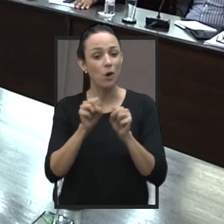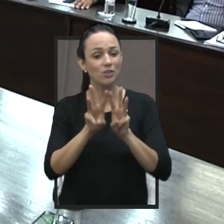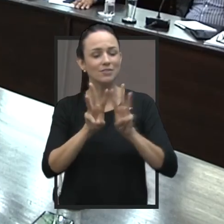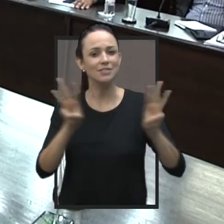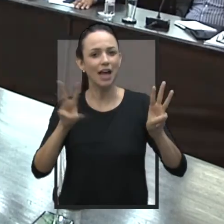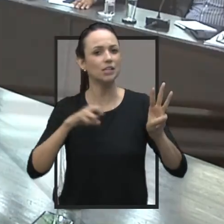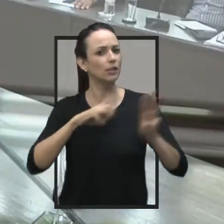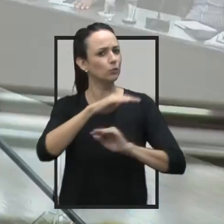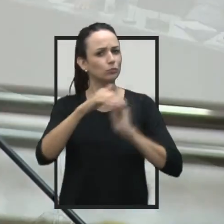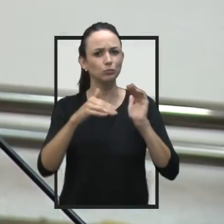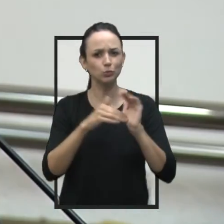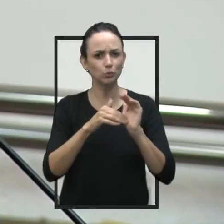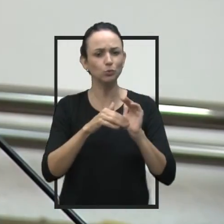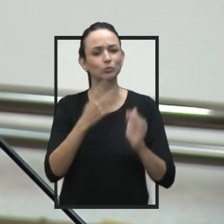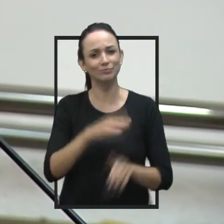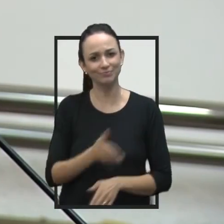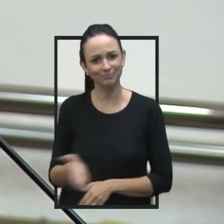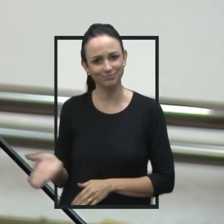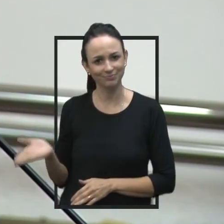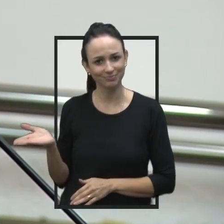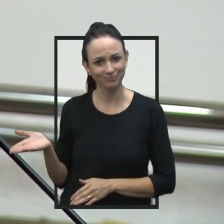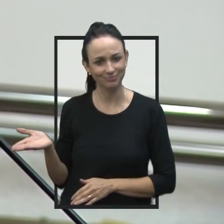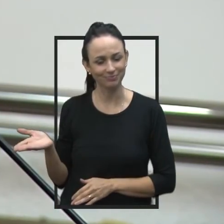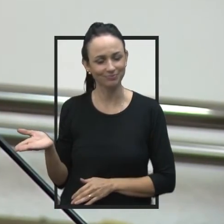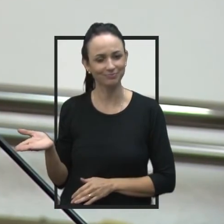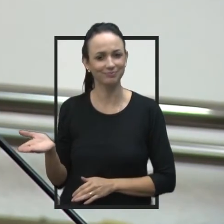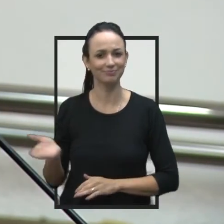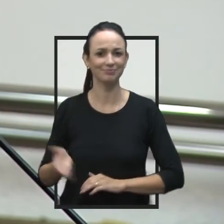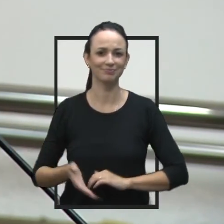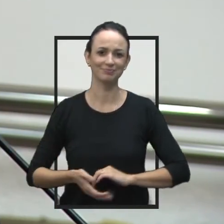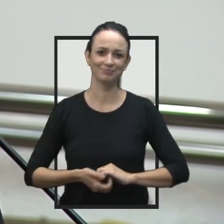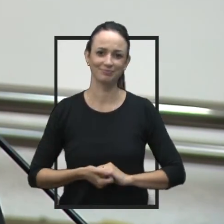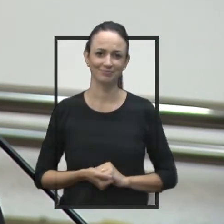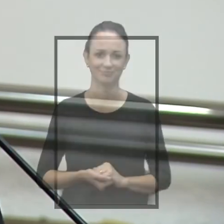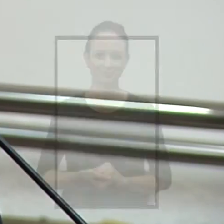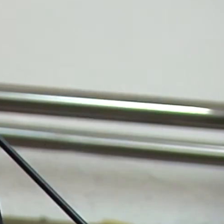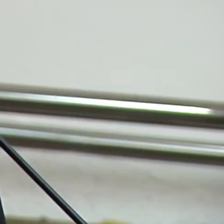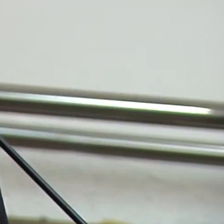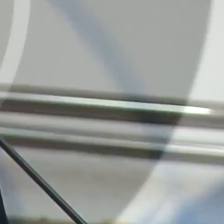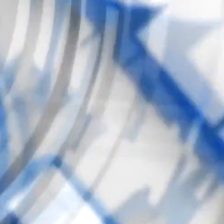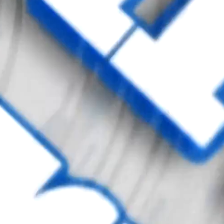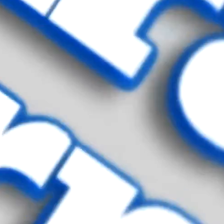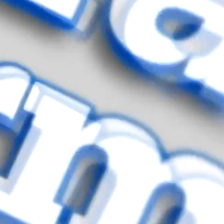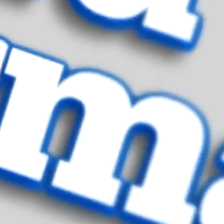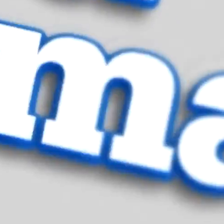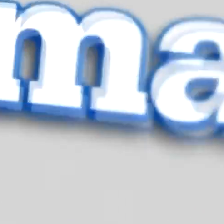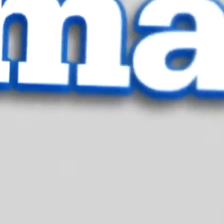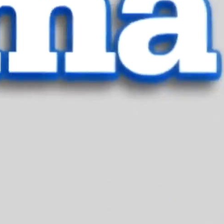acesse o site camarajaú.sp.gov.br.